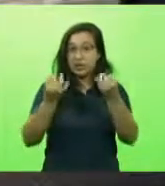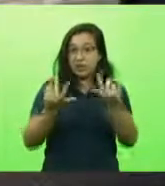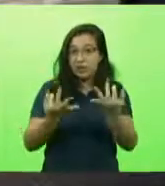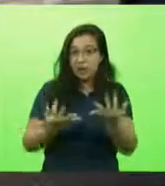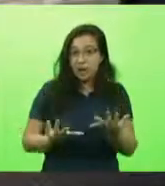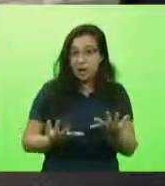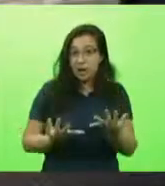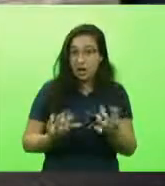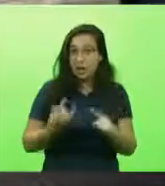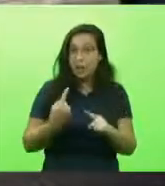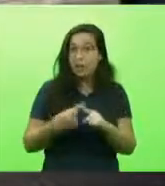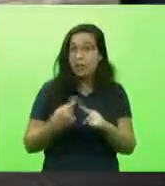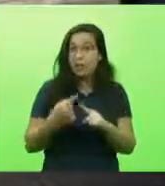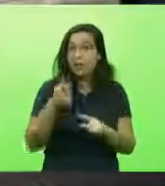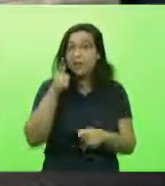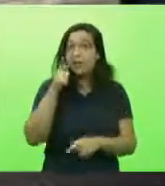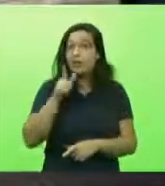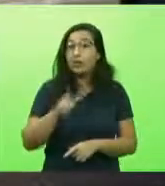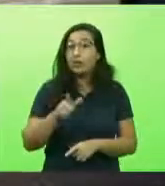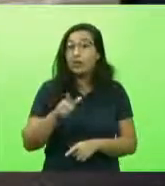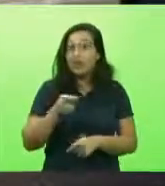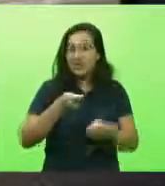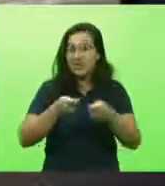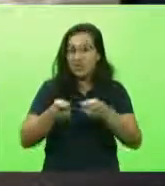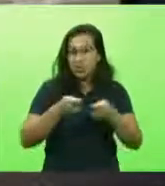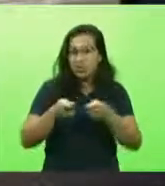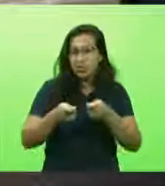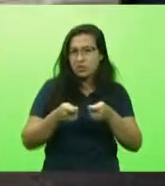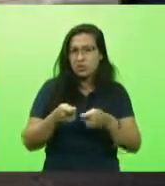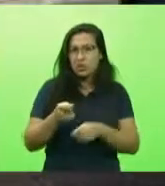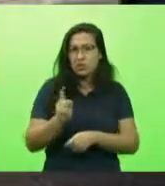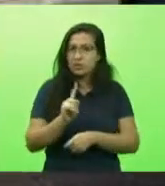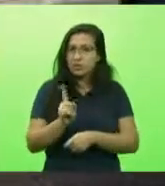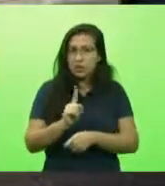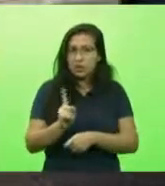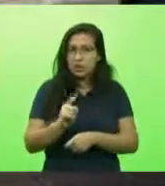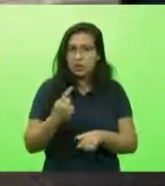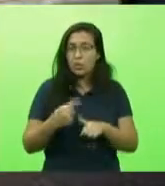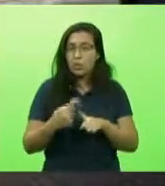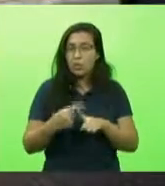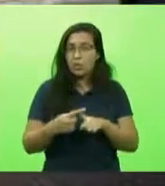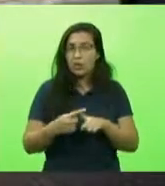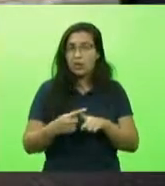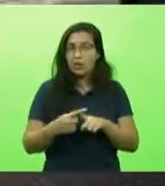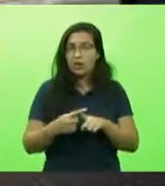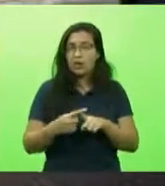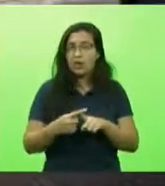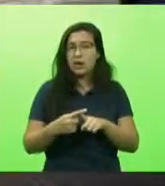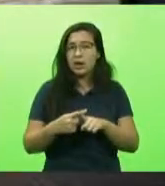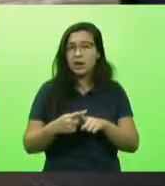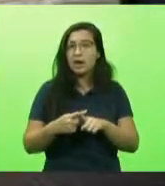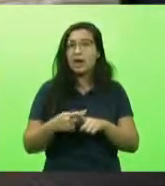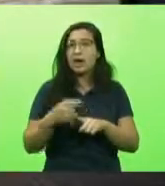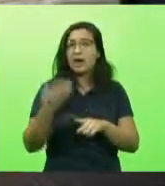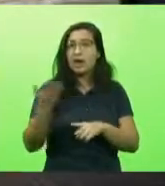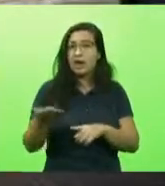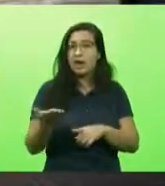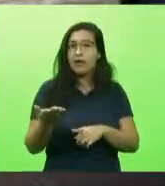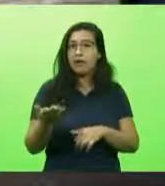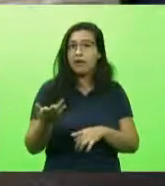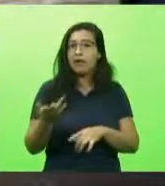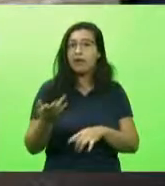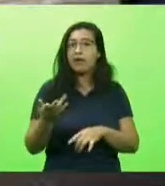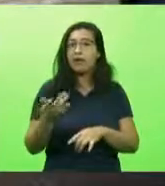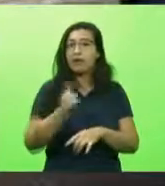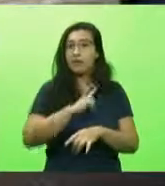méritos de economia ou algo assim, não. Foi porque nós tivemos mais repasse da União e